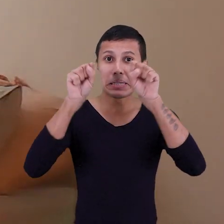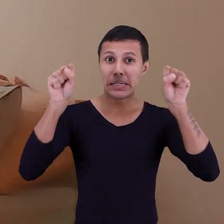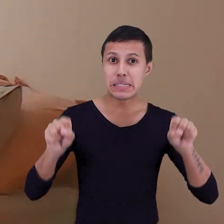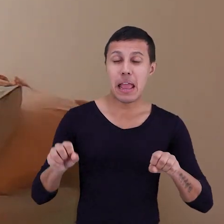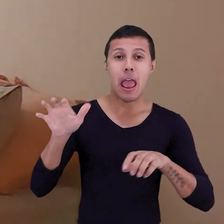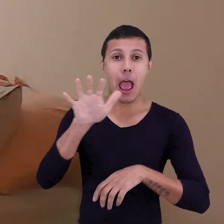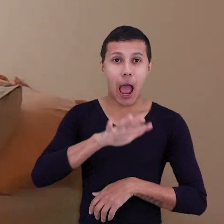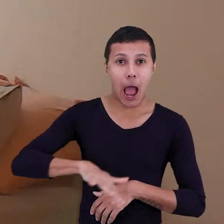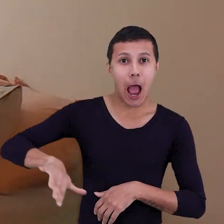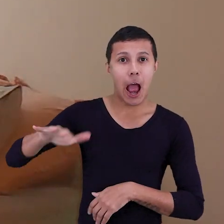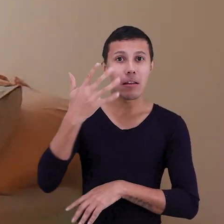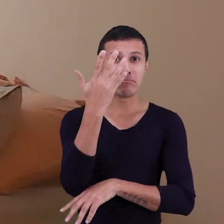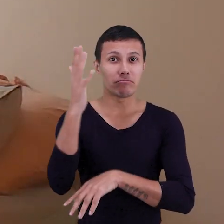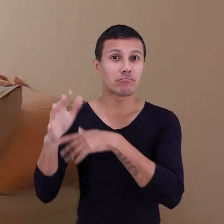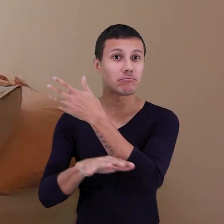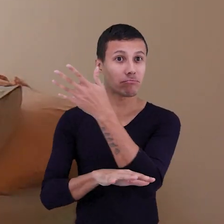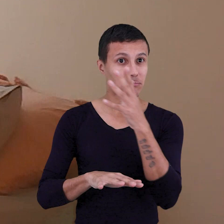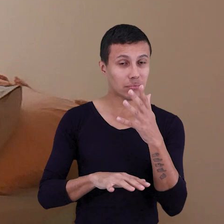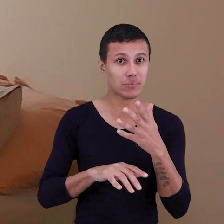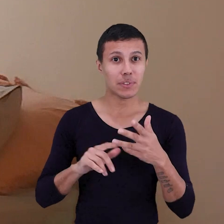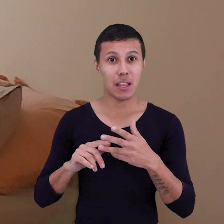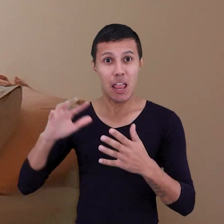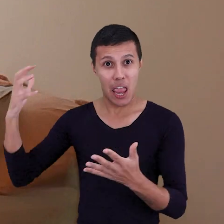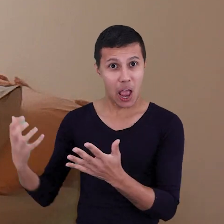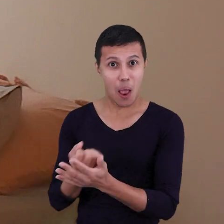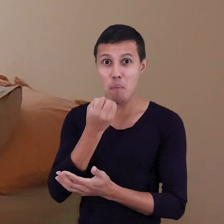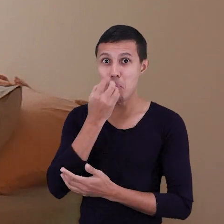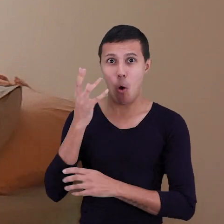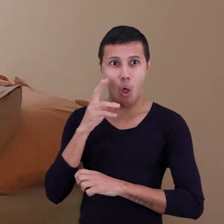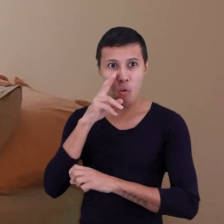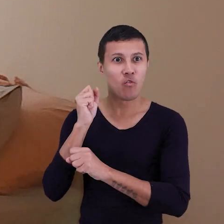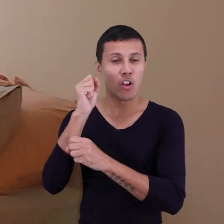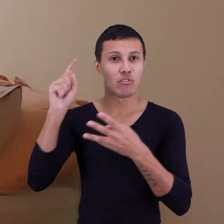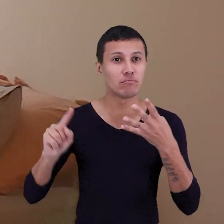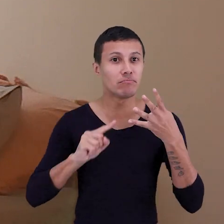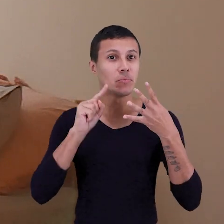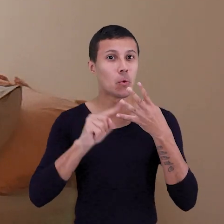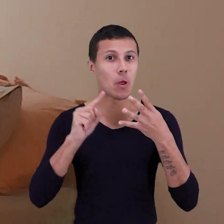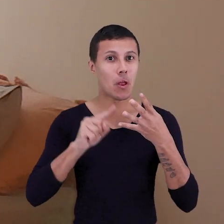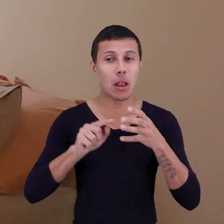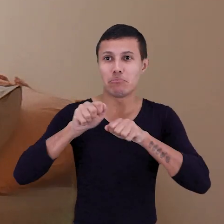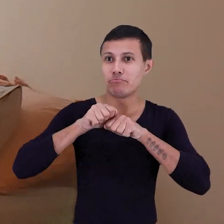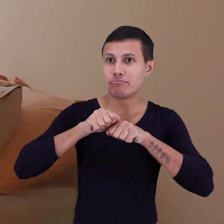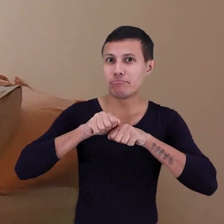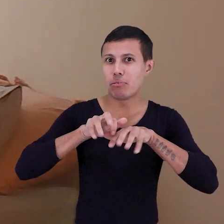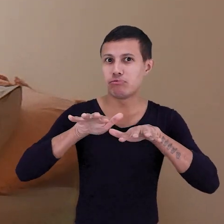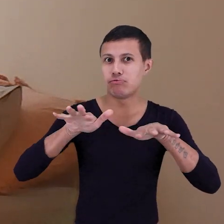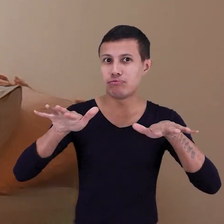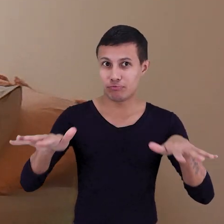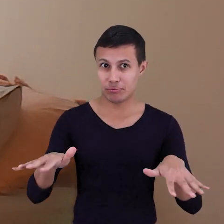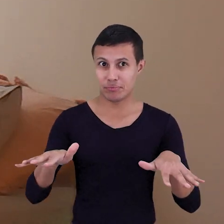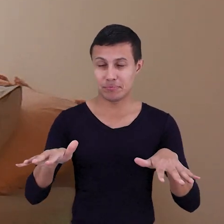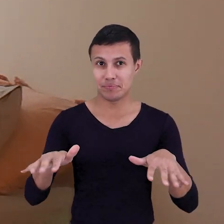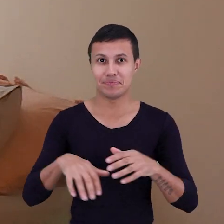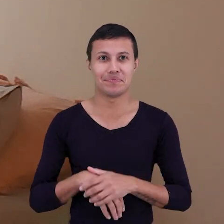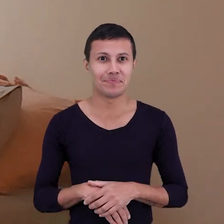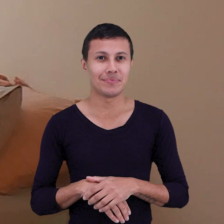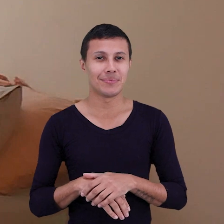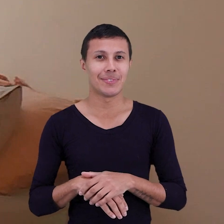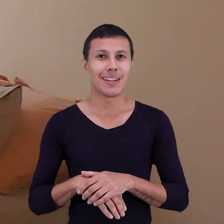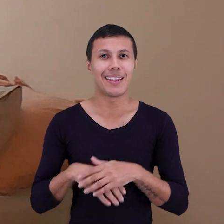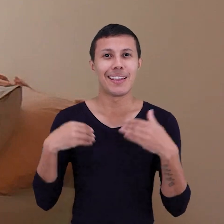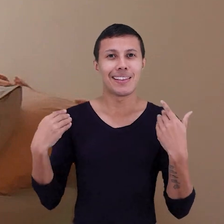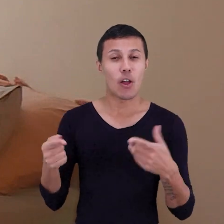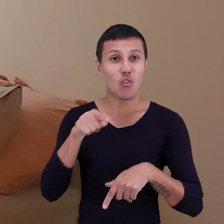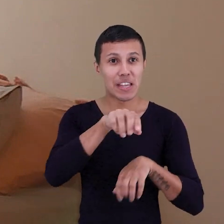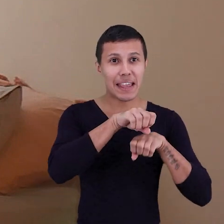ambiente, então o recuperar é muito forte. E o quarto hábito é multiplicar. Então a gente fala que